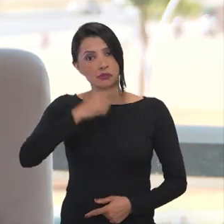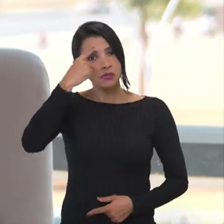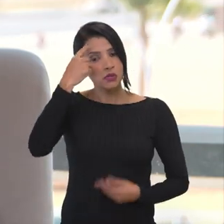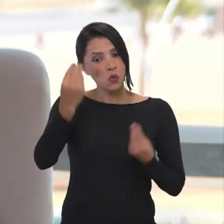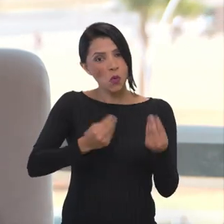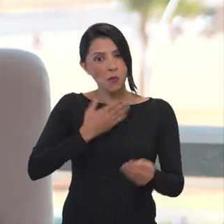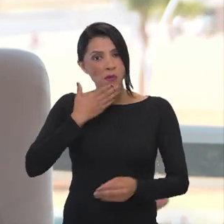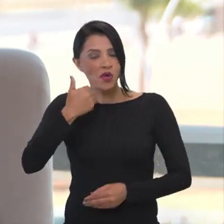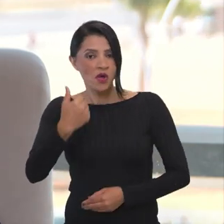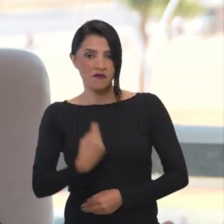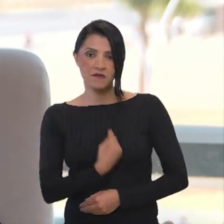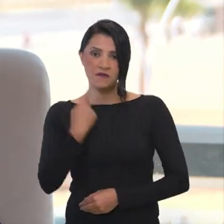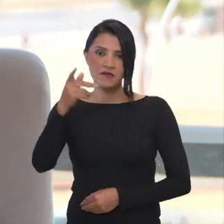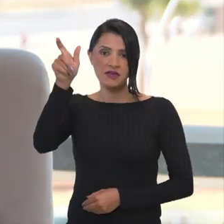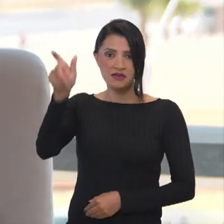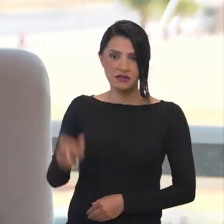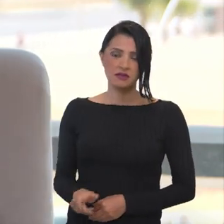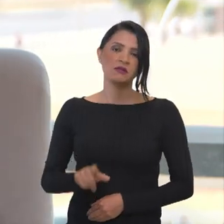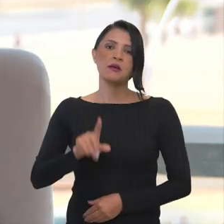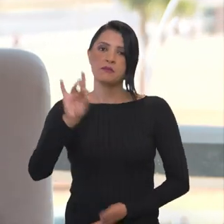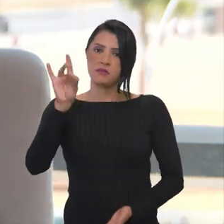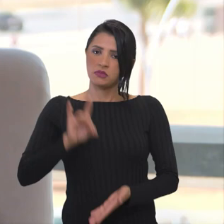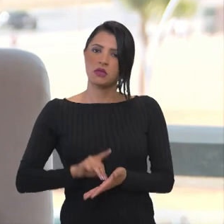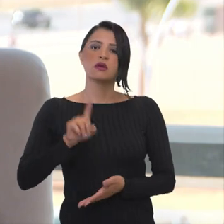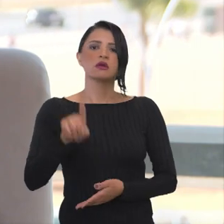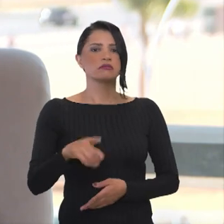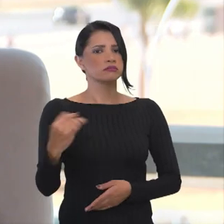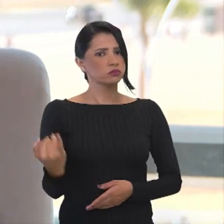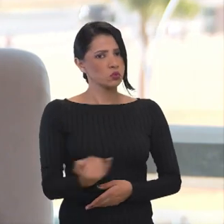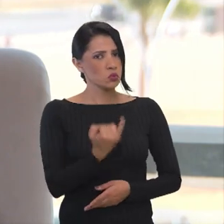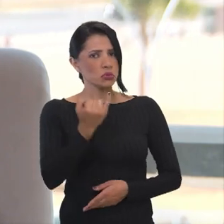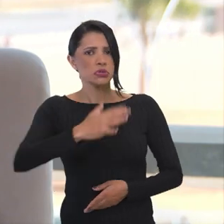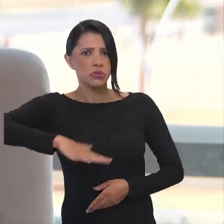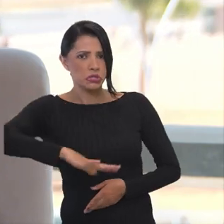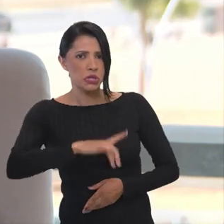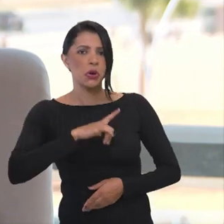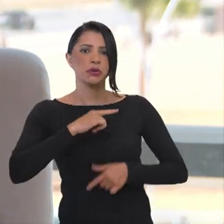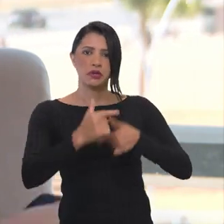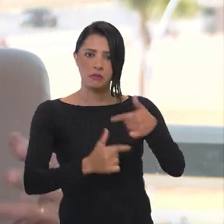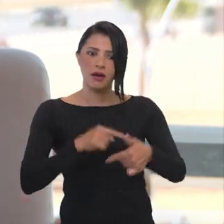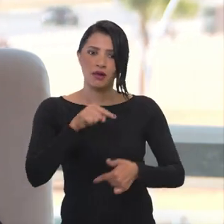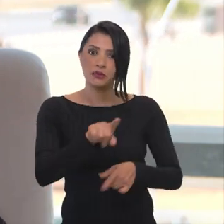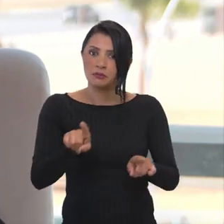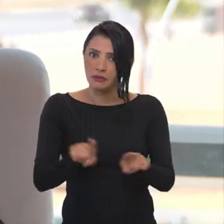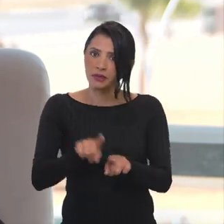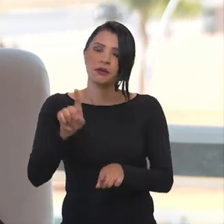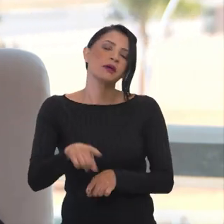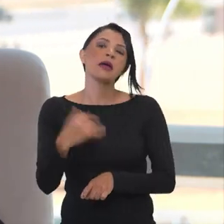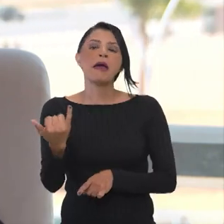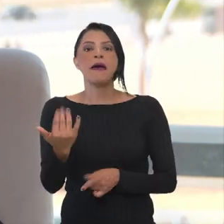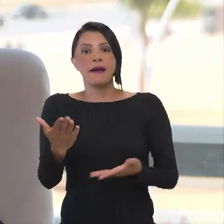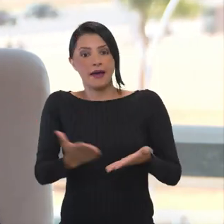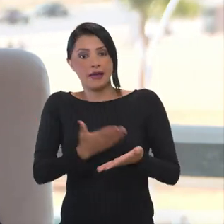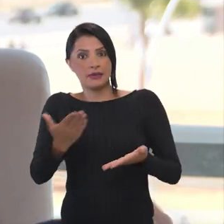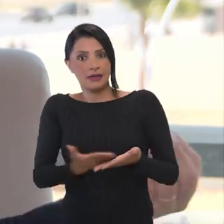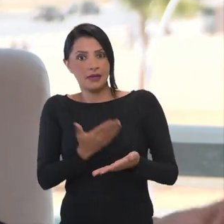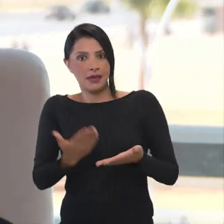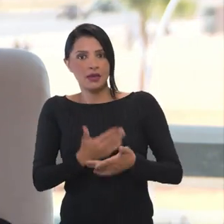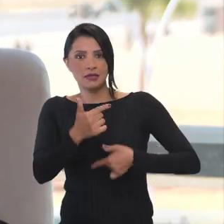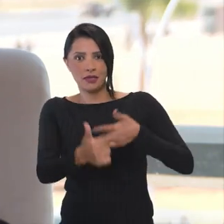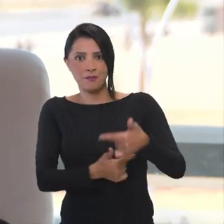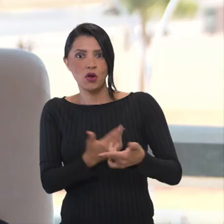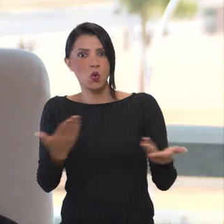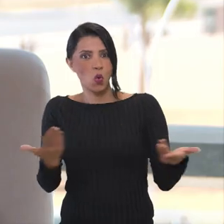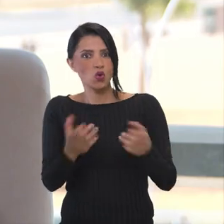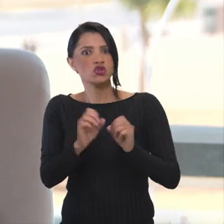como melhorar a vida do cidadão. Mas eu acho que, realmente, uma das coisas importantes tem sido nessa área do mercado de trabalho, a carteira de trabalho, que é, hoje